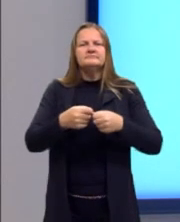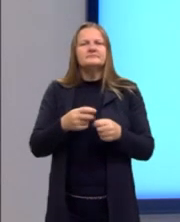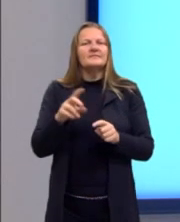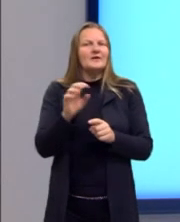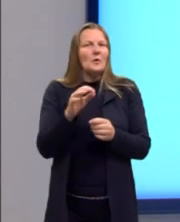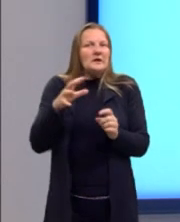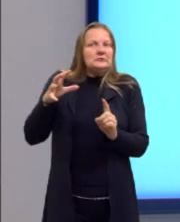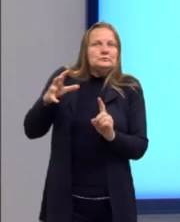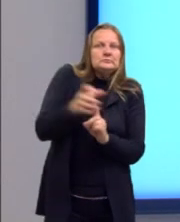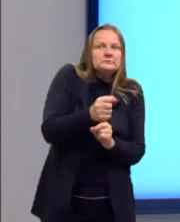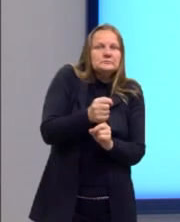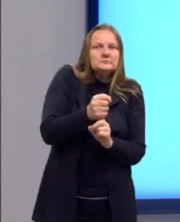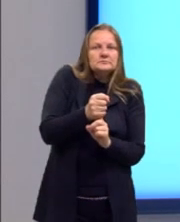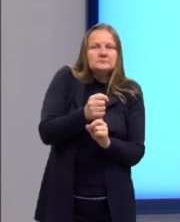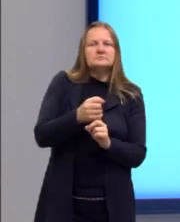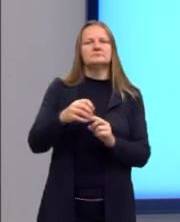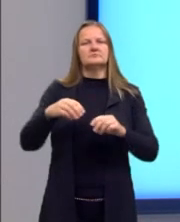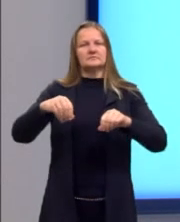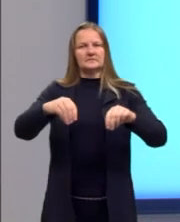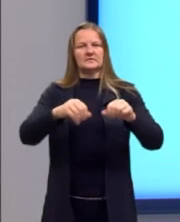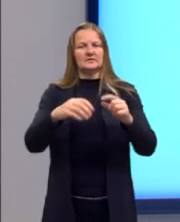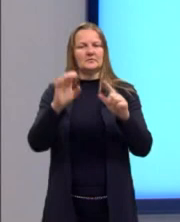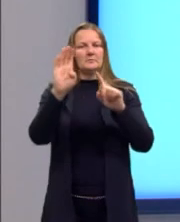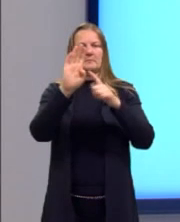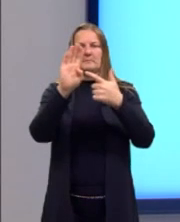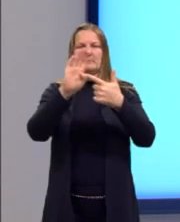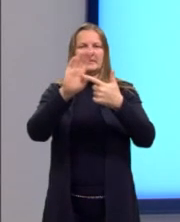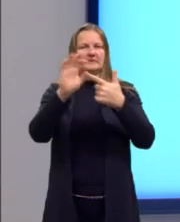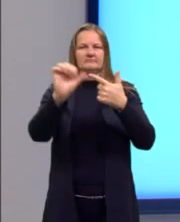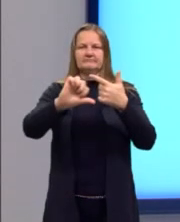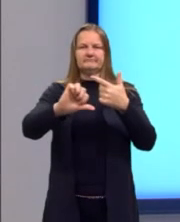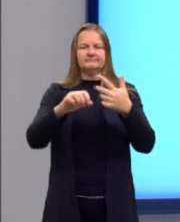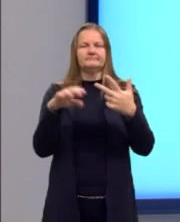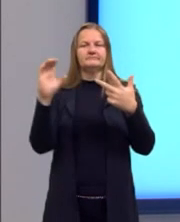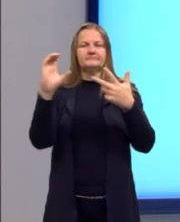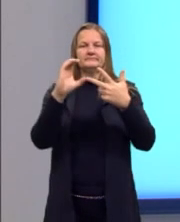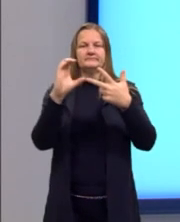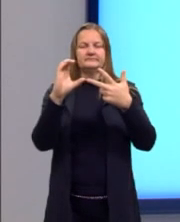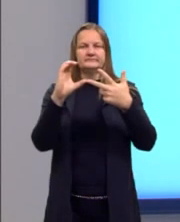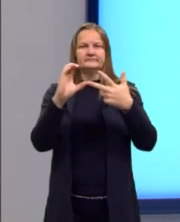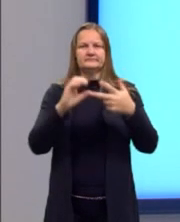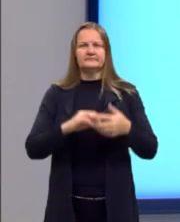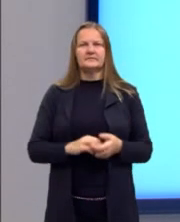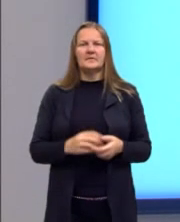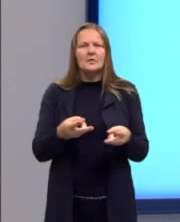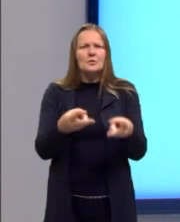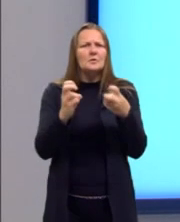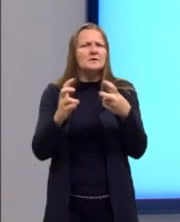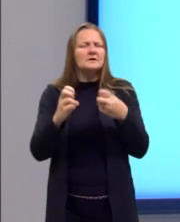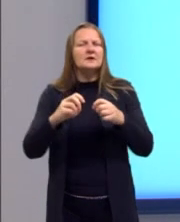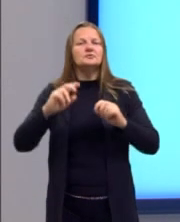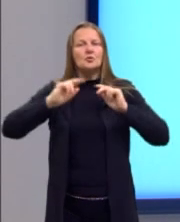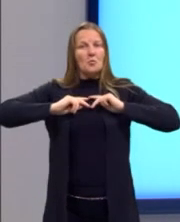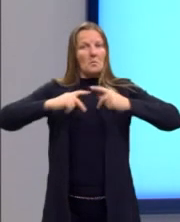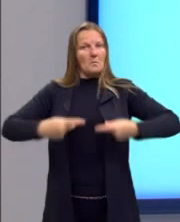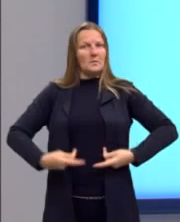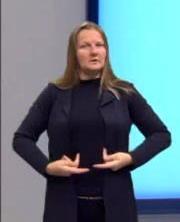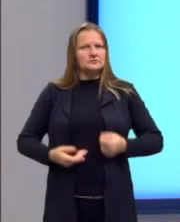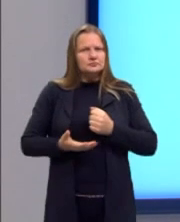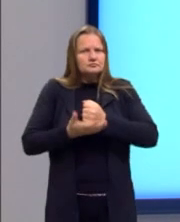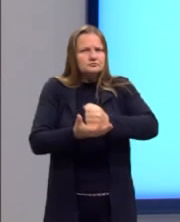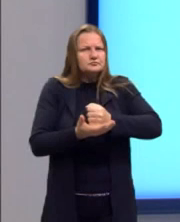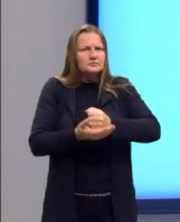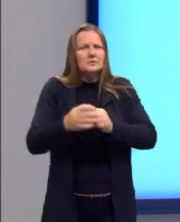dominar estes territórios. Então, também não é alternativa B. C. Resgate humanitário das